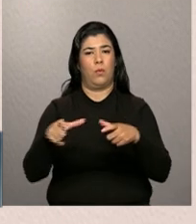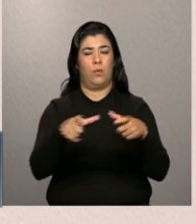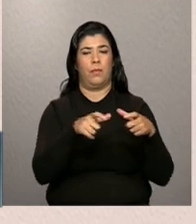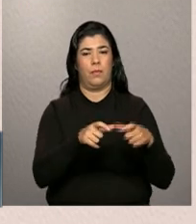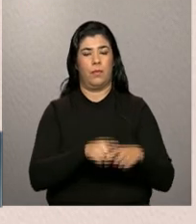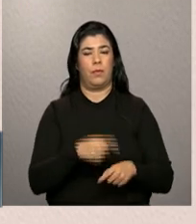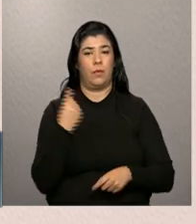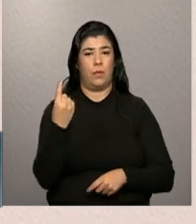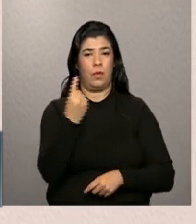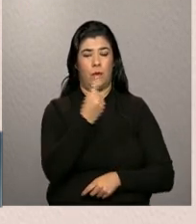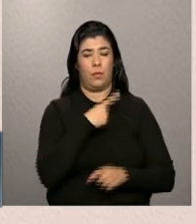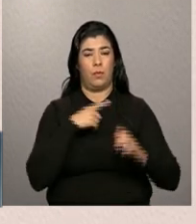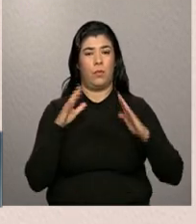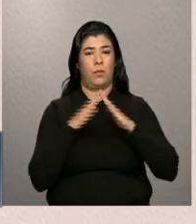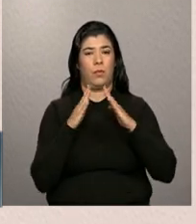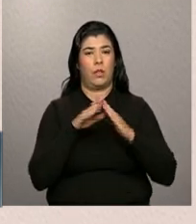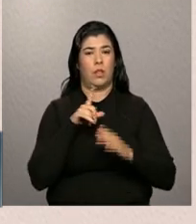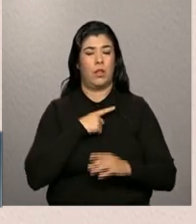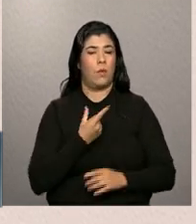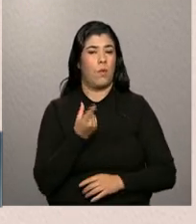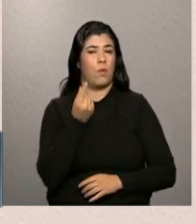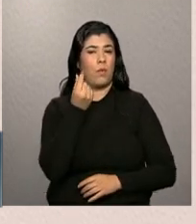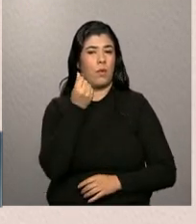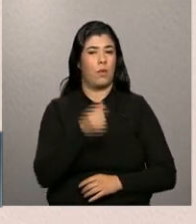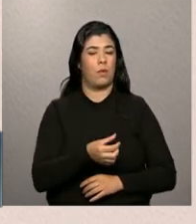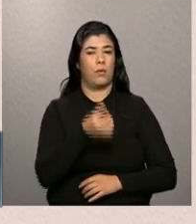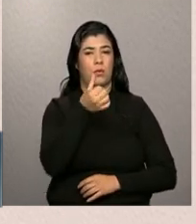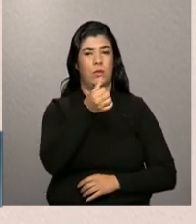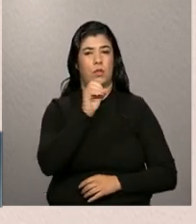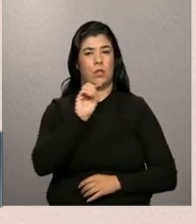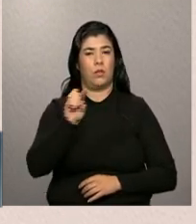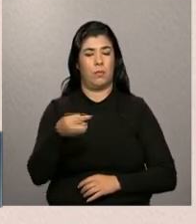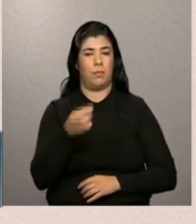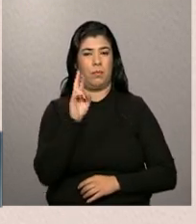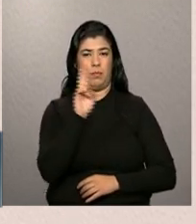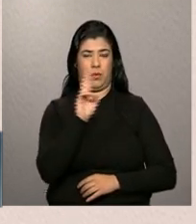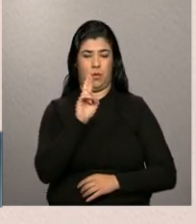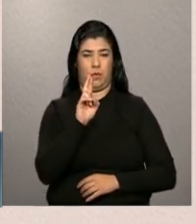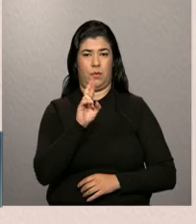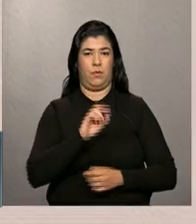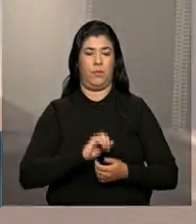cada uma dessas unidades é avaliada em 60 mil reais.